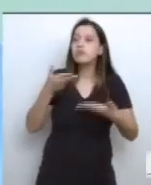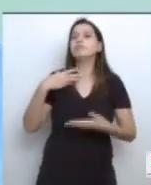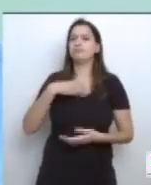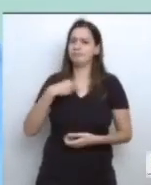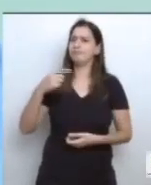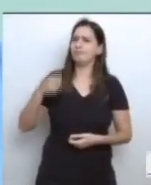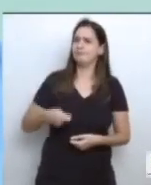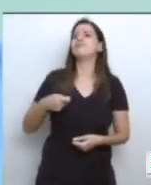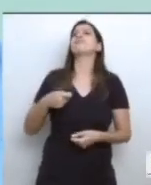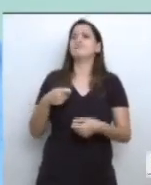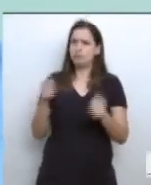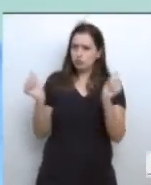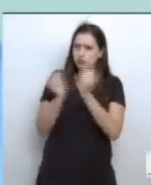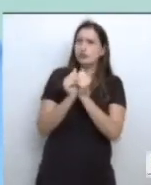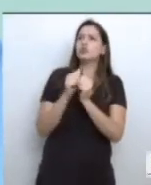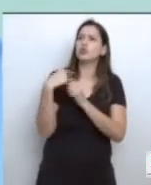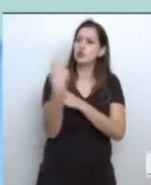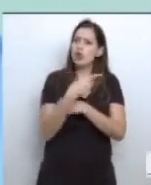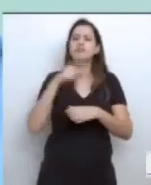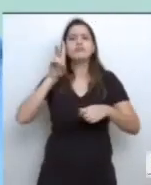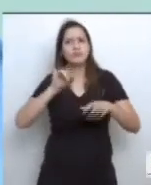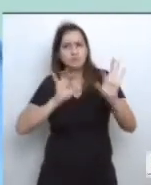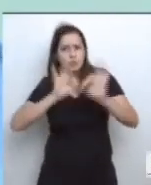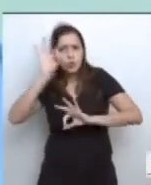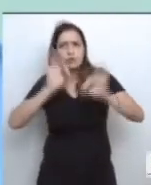que em breve será decidida aqui. Um abraço. Obrigado, professor Lemos, pela oportunidade.